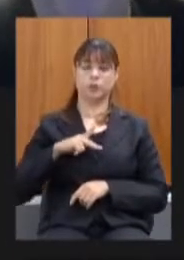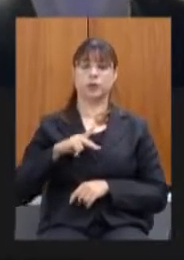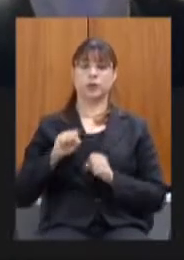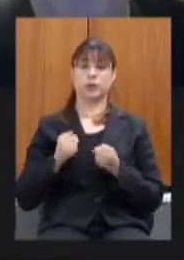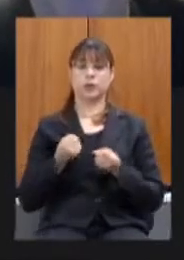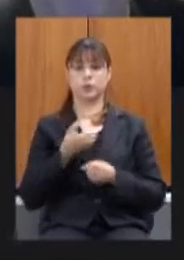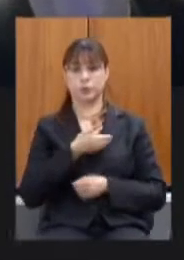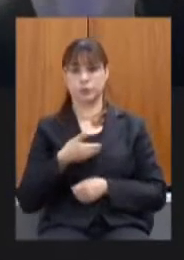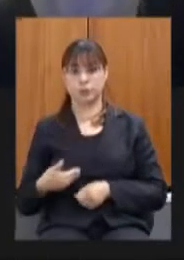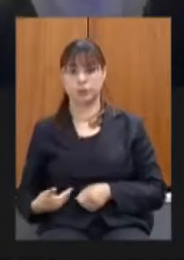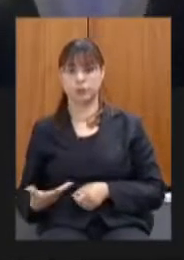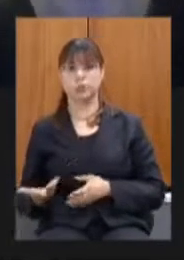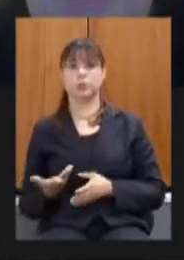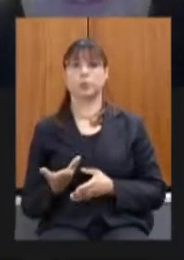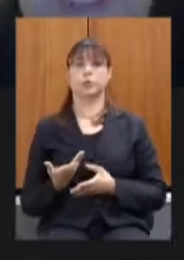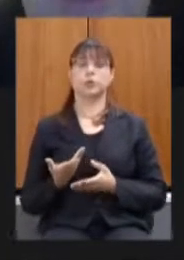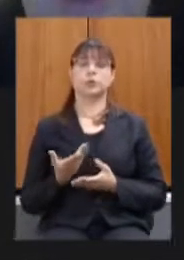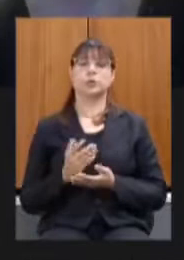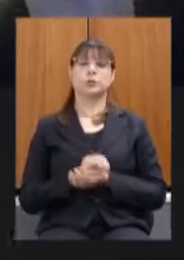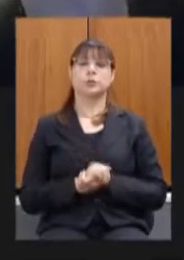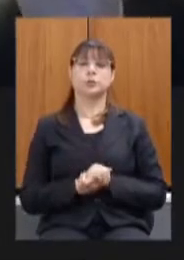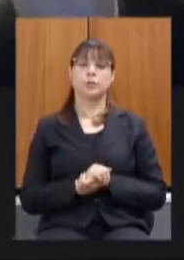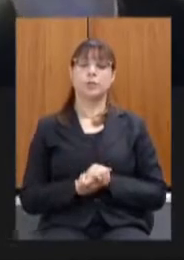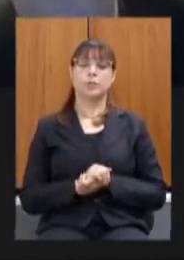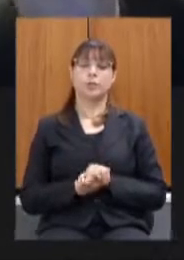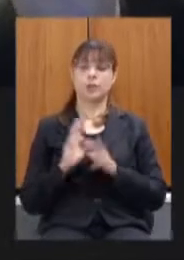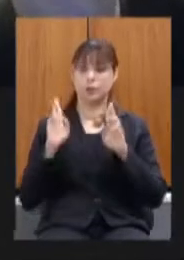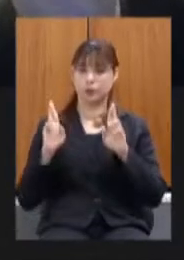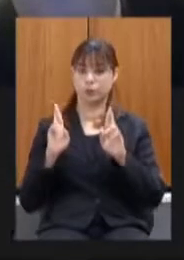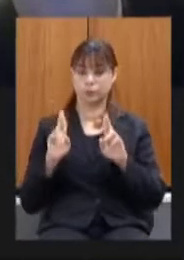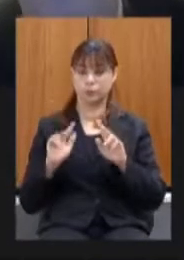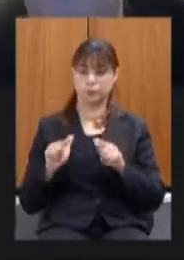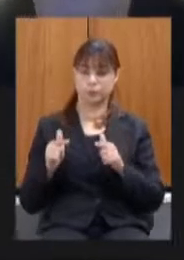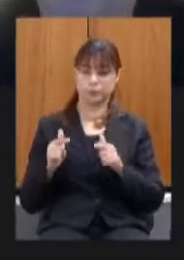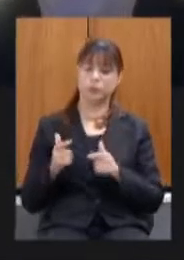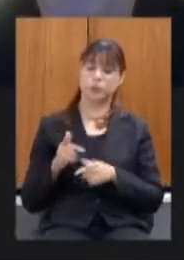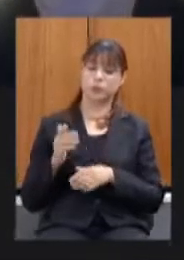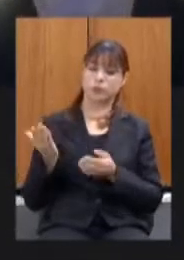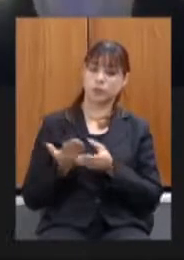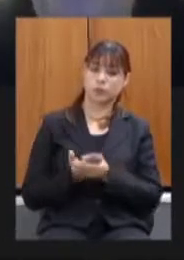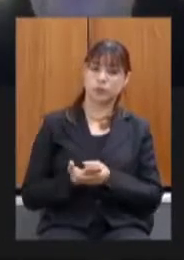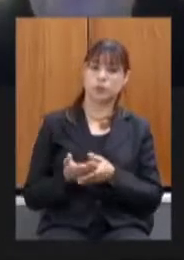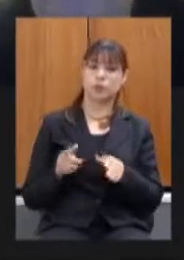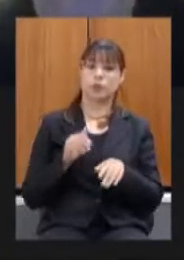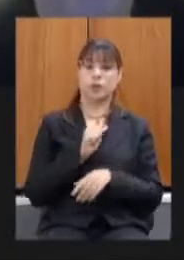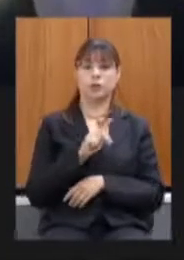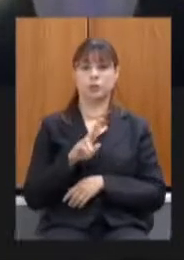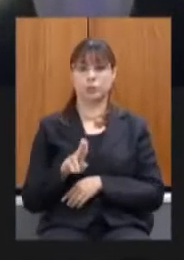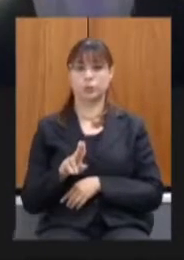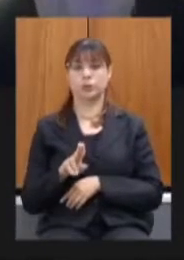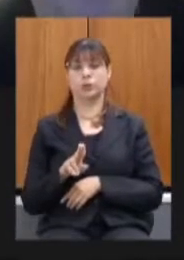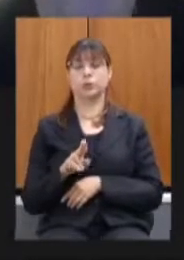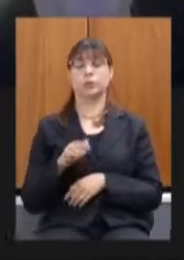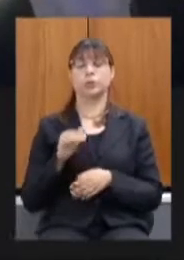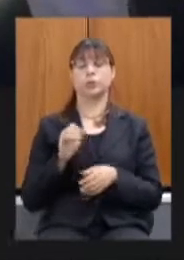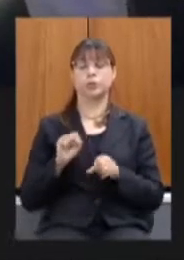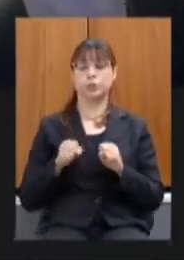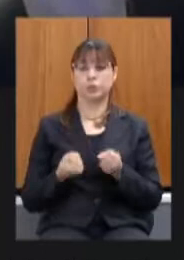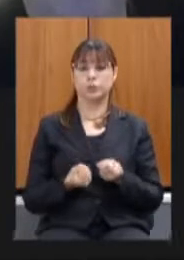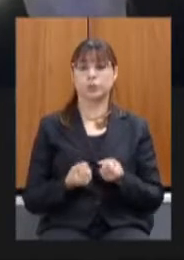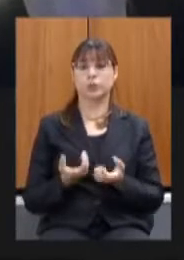Estado como autores da ação e a AGU o Ministério Público Federal e a Defensoria Público do Estado